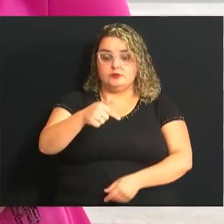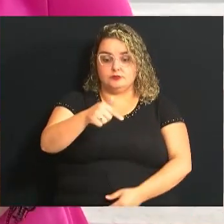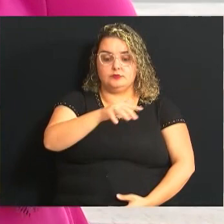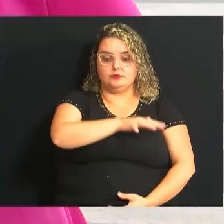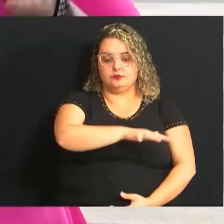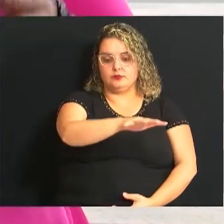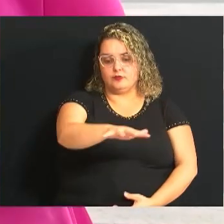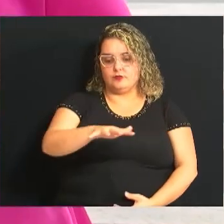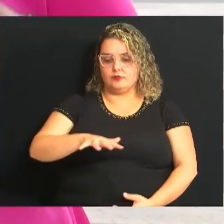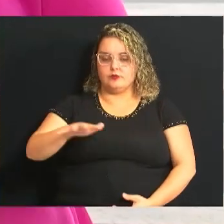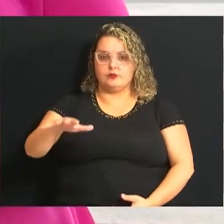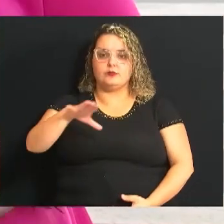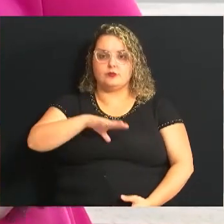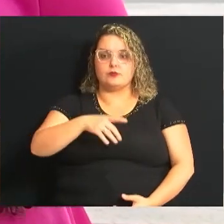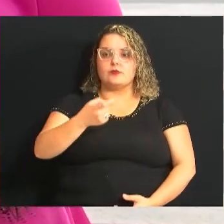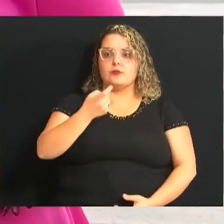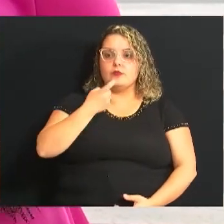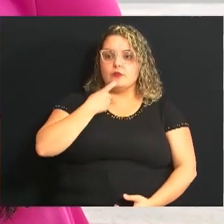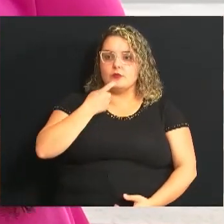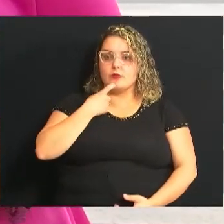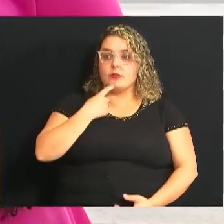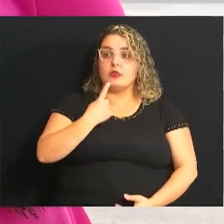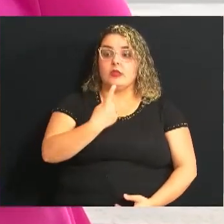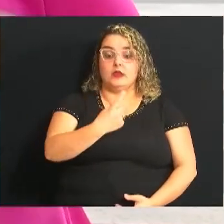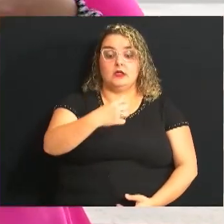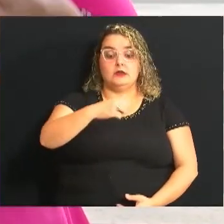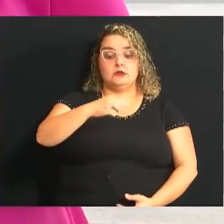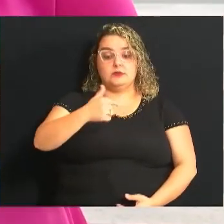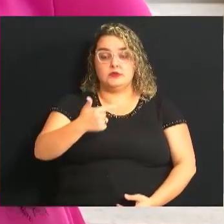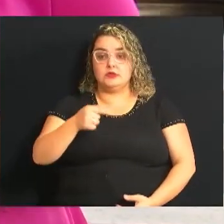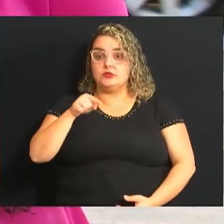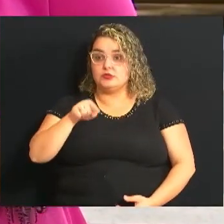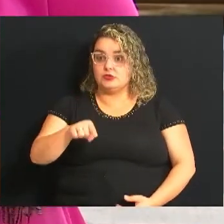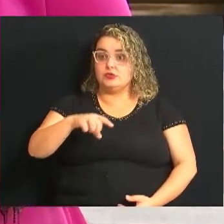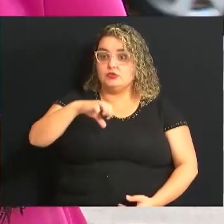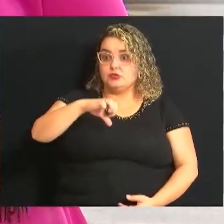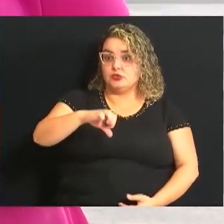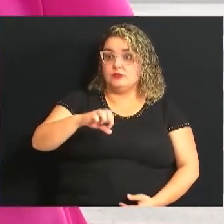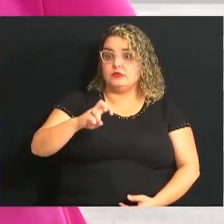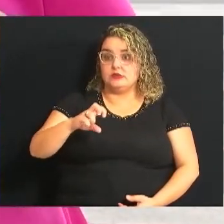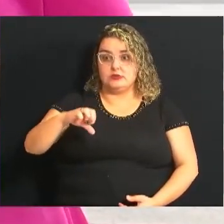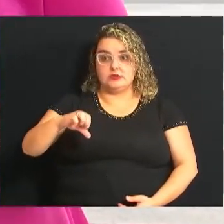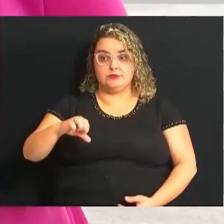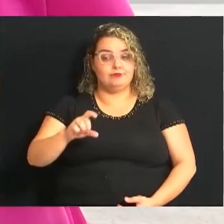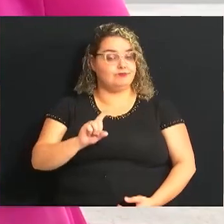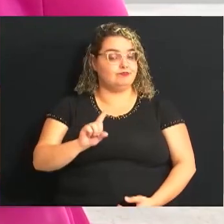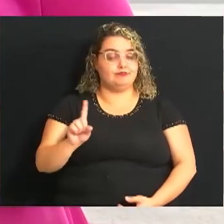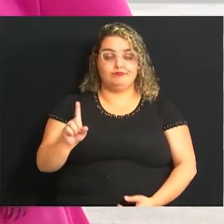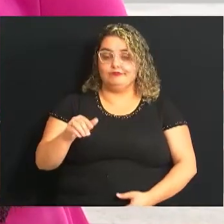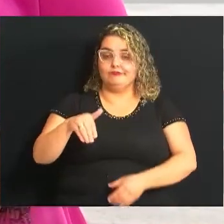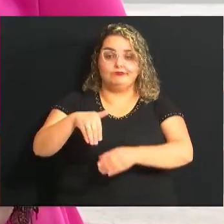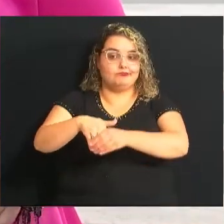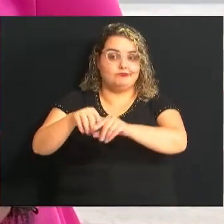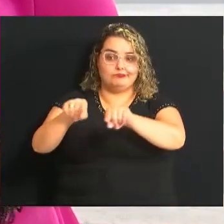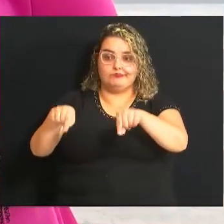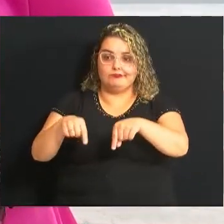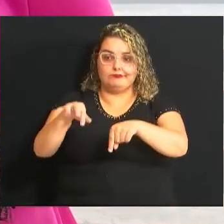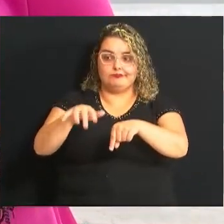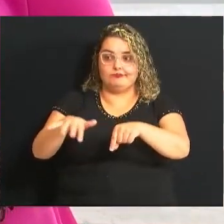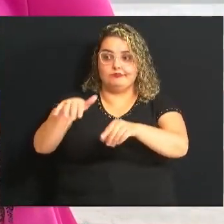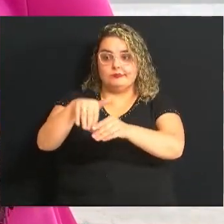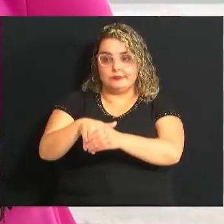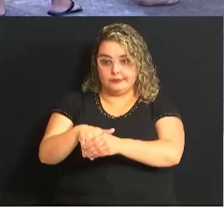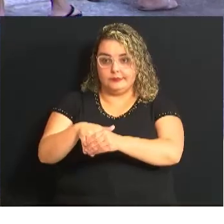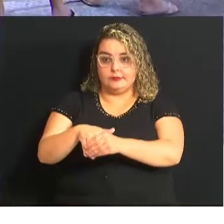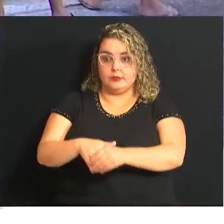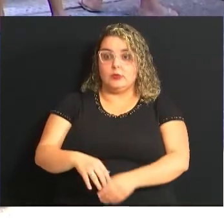um dos locais das sete zonas eleitorais da cidade 192.959 não foram